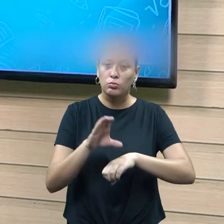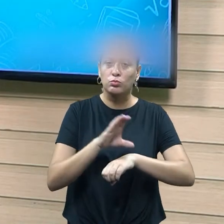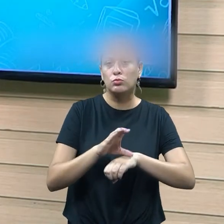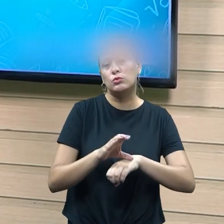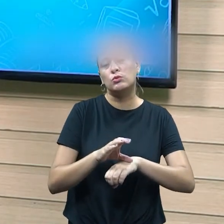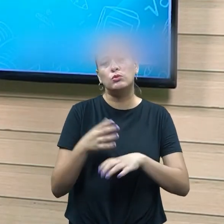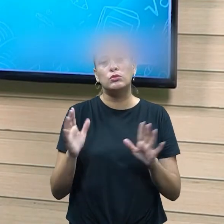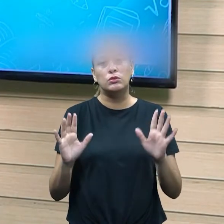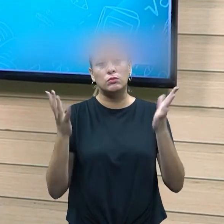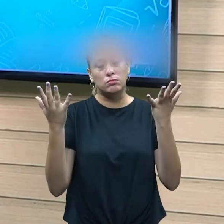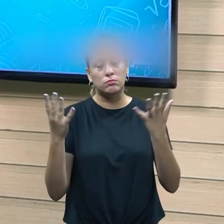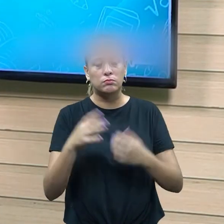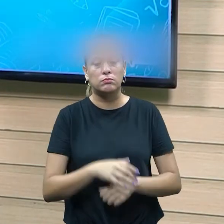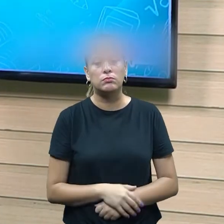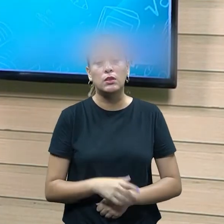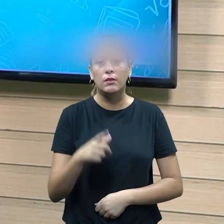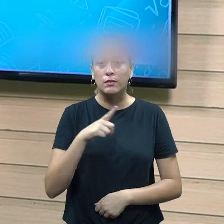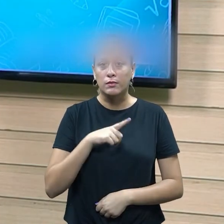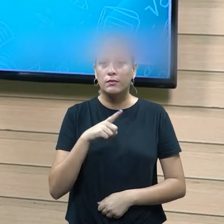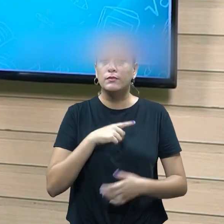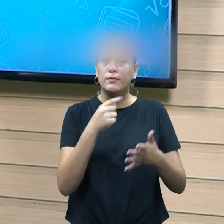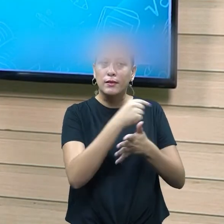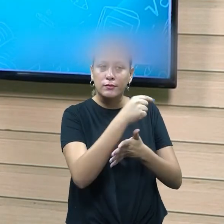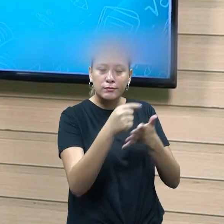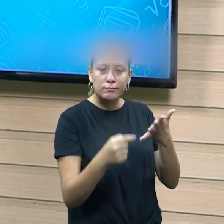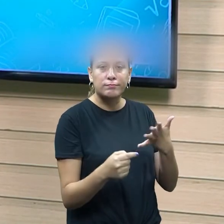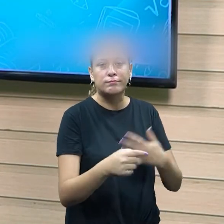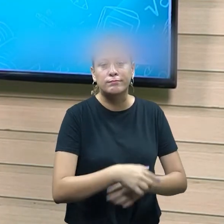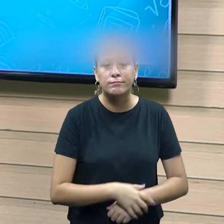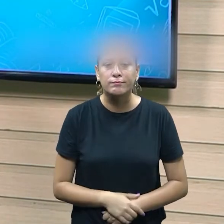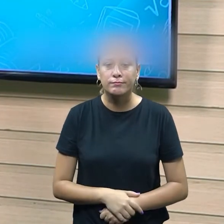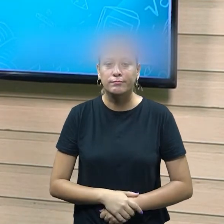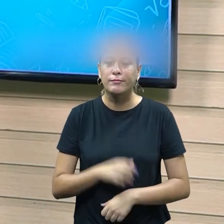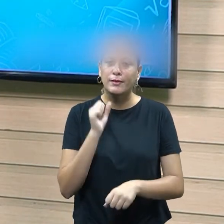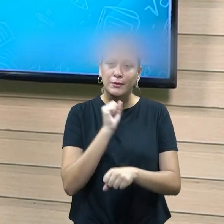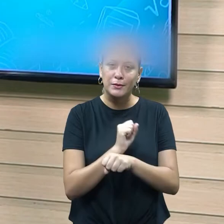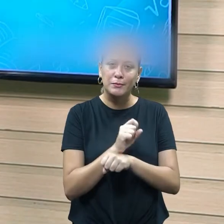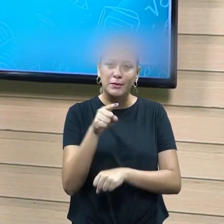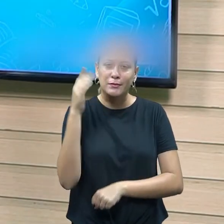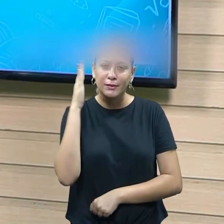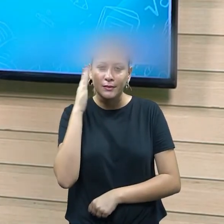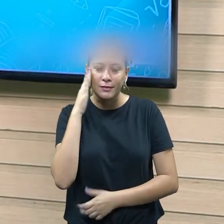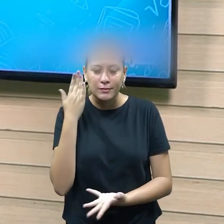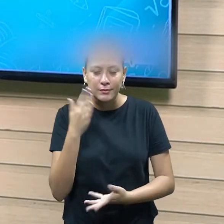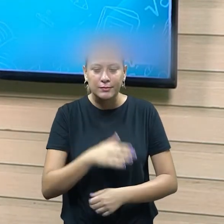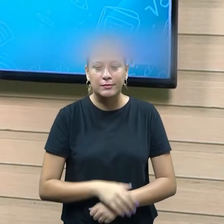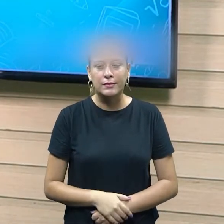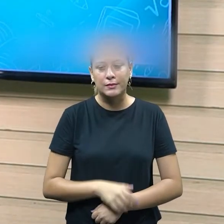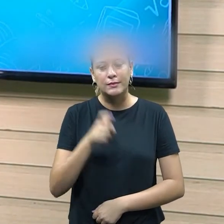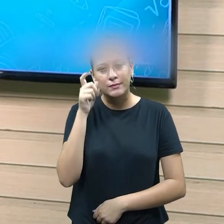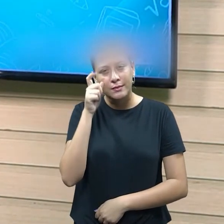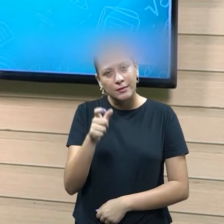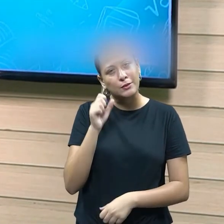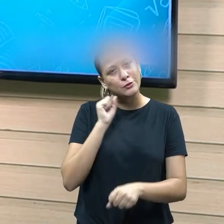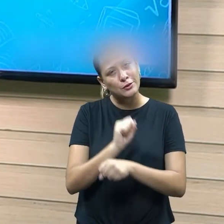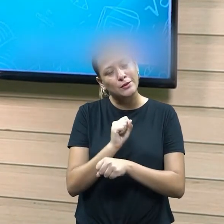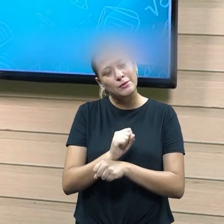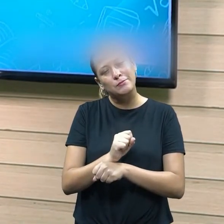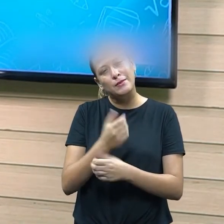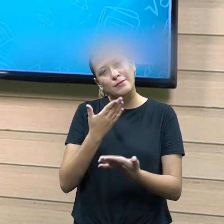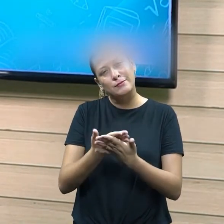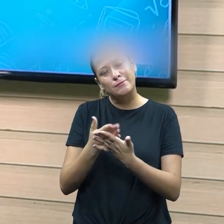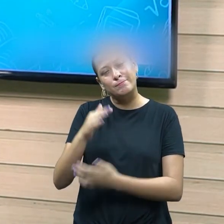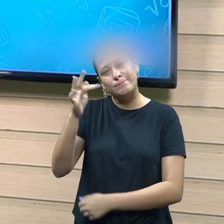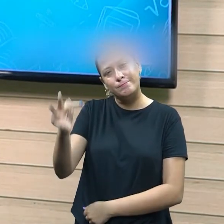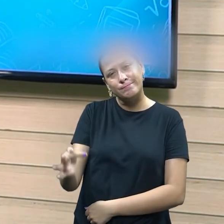do evento quando nós vamos trabalhar esses elementos. Então eu espero que todos tenham compreendido é interessante e a gente aguardo vocês na próxima